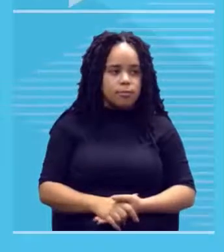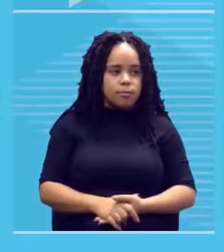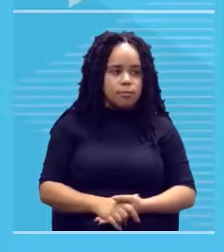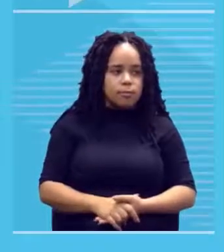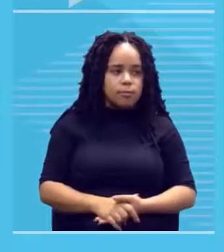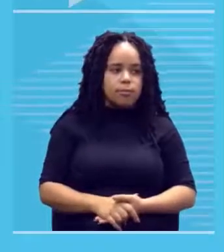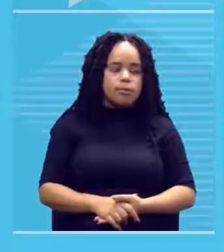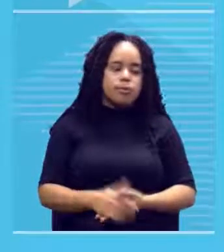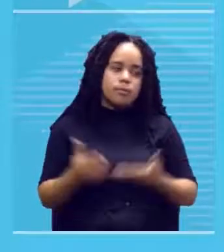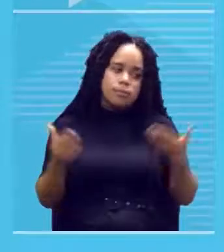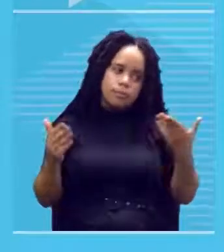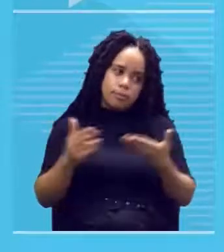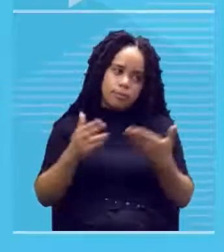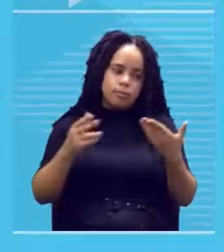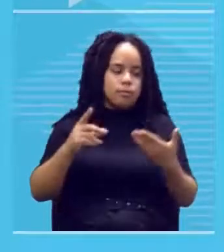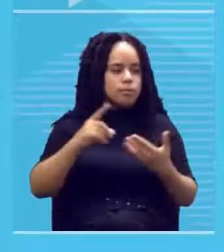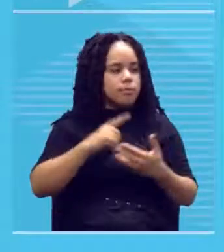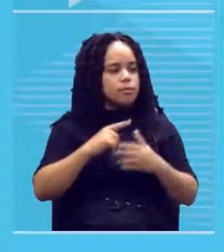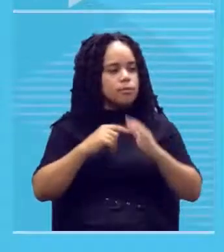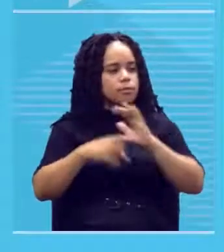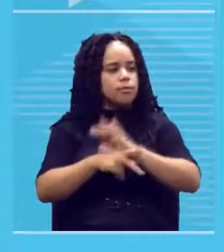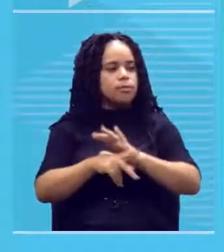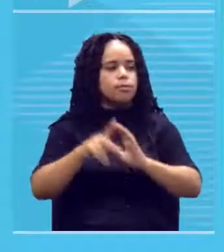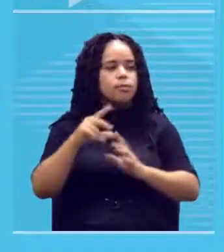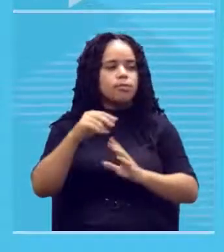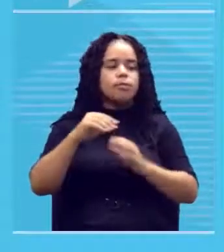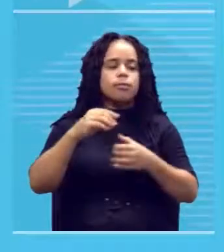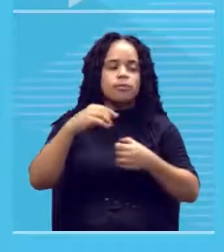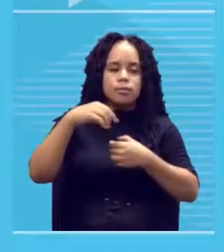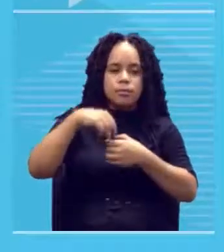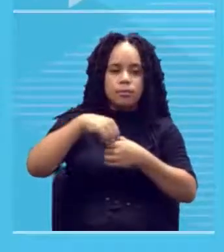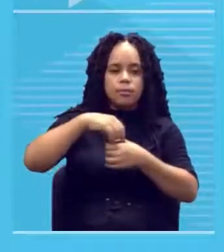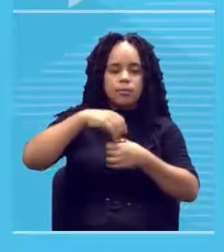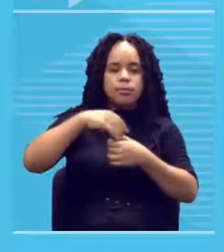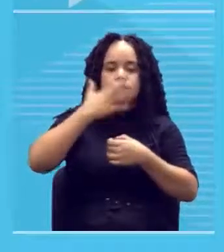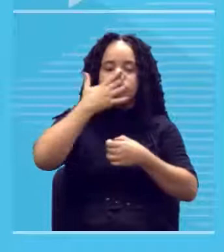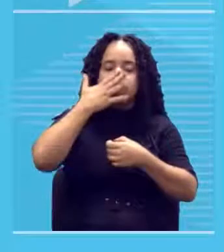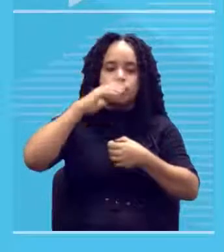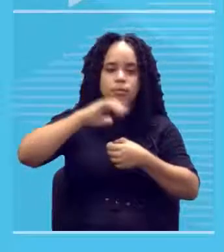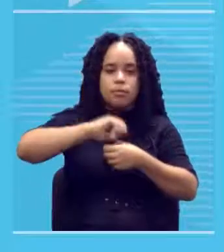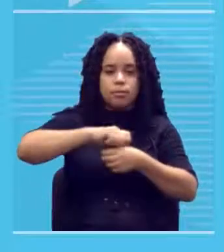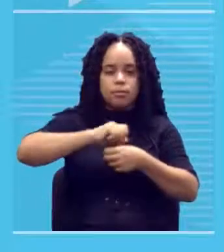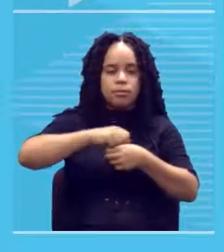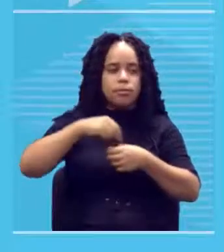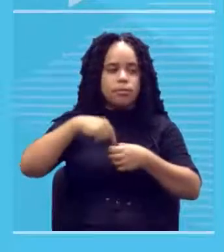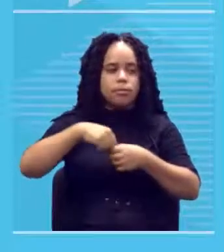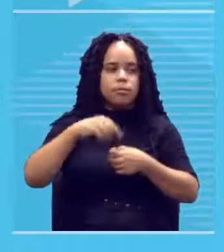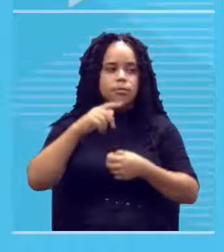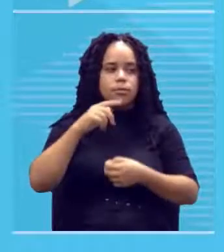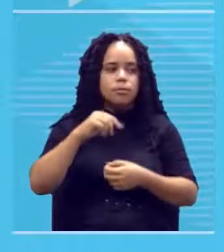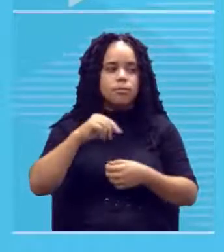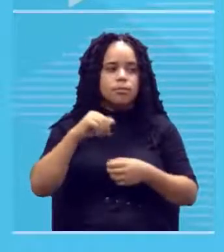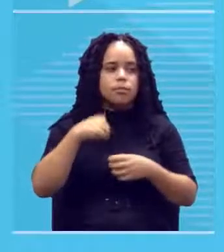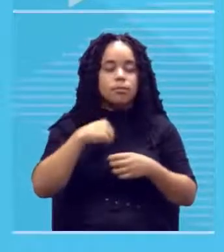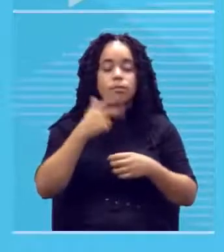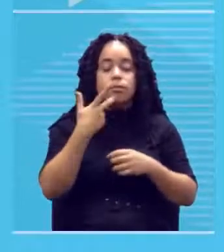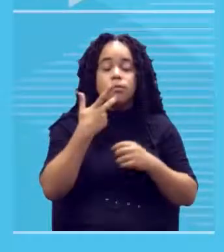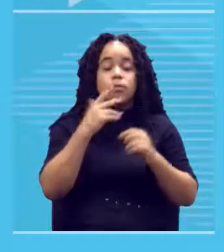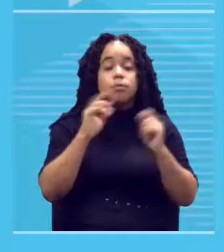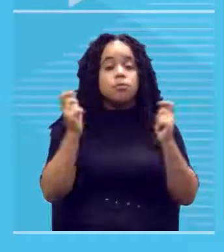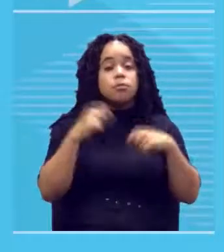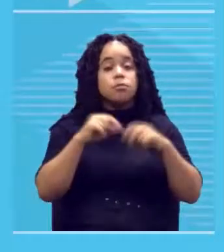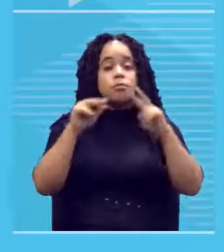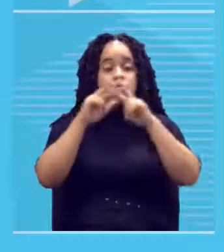aqui a nossa tinta gouache e a proposição que eu tenho para dar para vocês pintura gouache